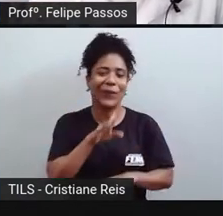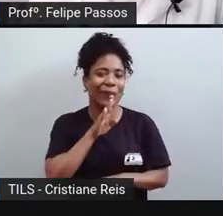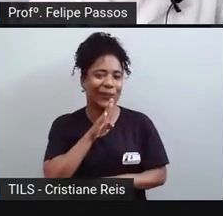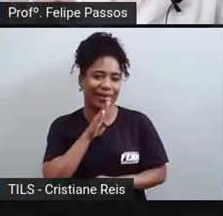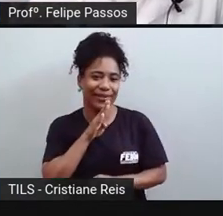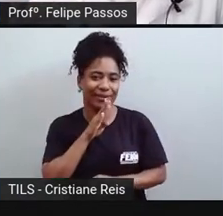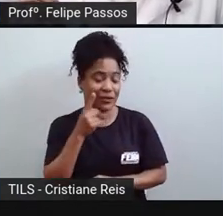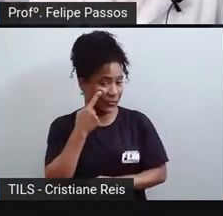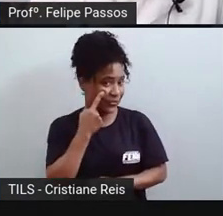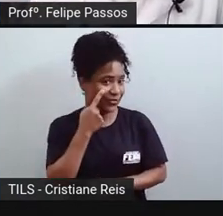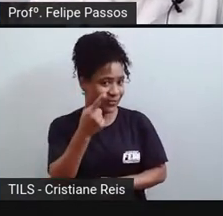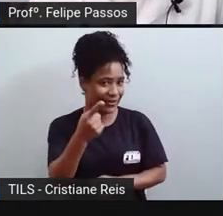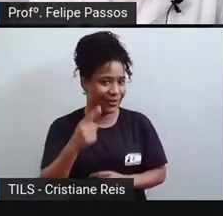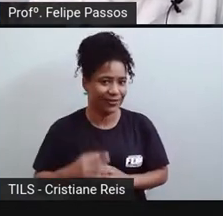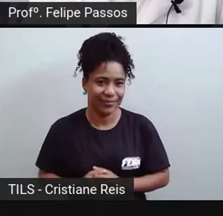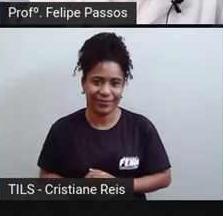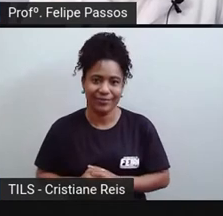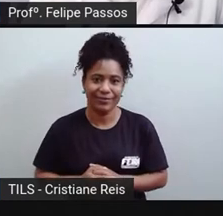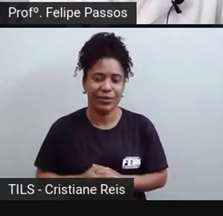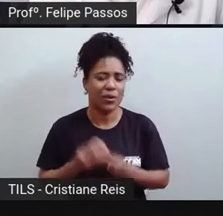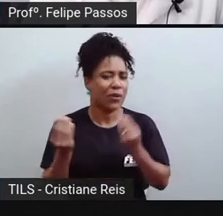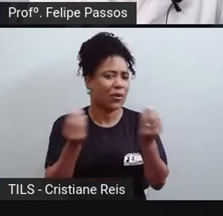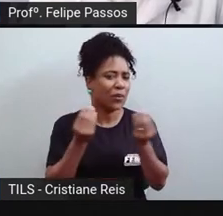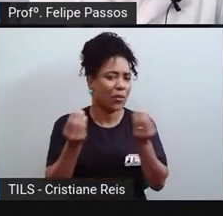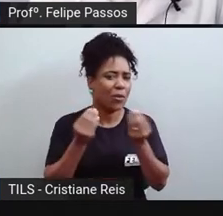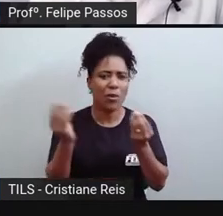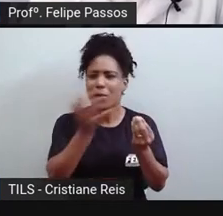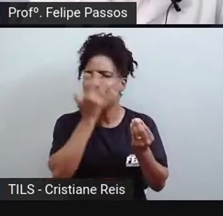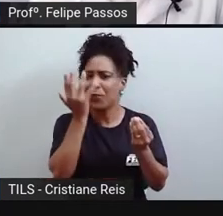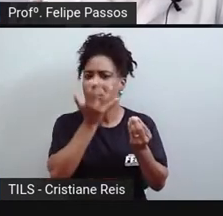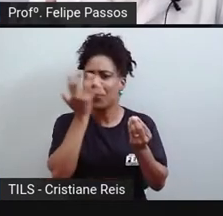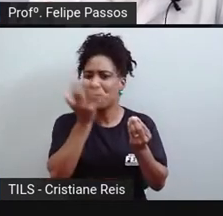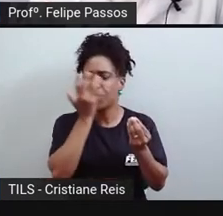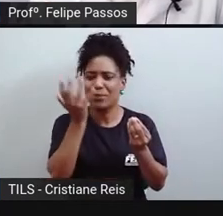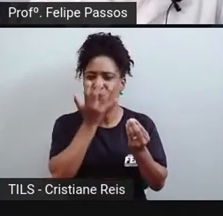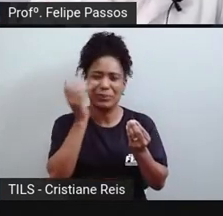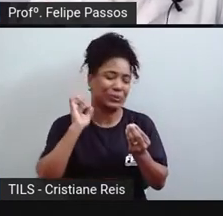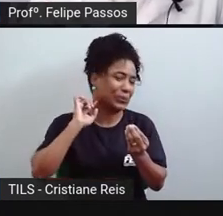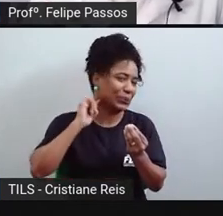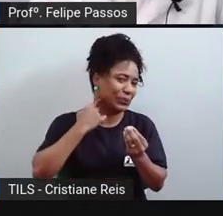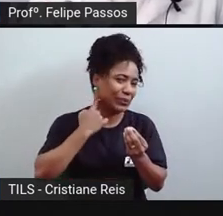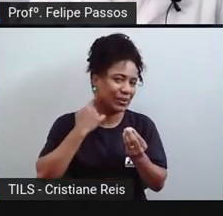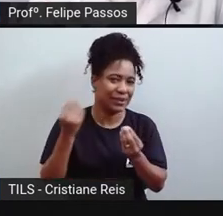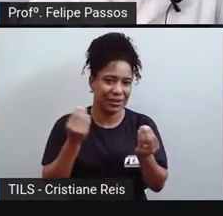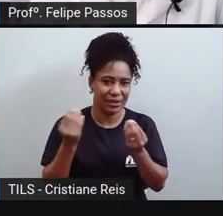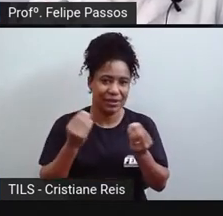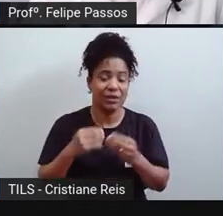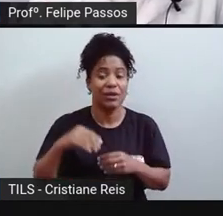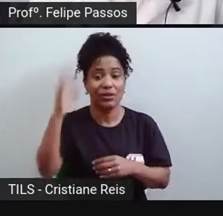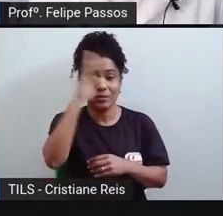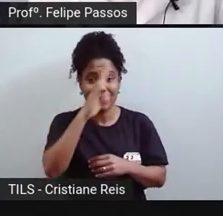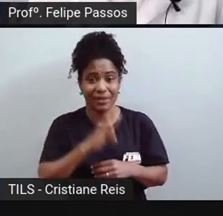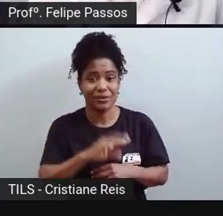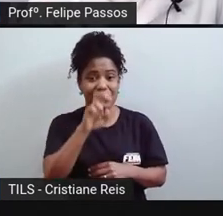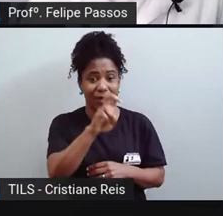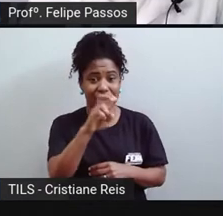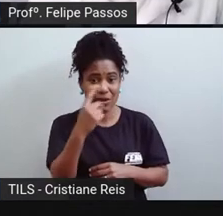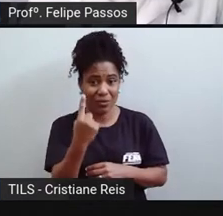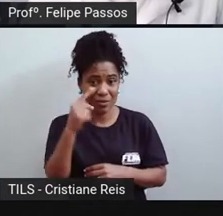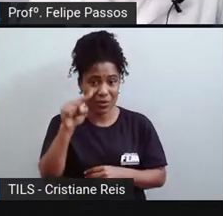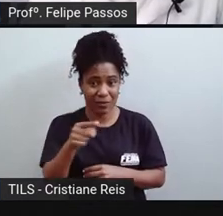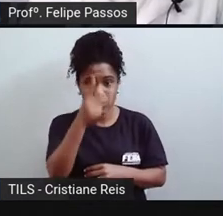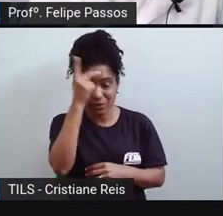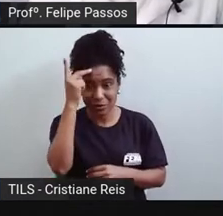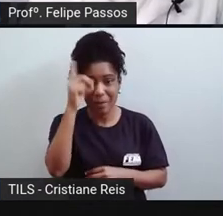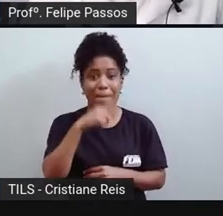ideia aqui, diretamente, sobre essa questão de poluição. No Brasil, 51 mil pessoas morrem por ano devido à poluição